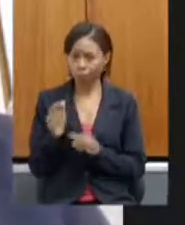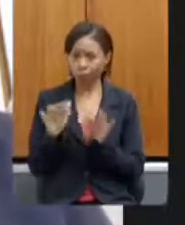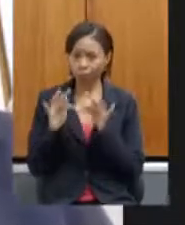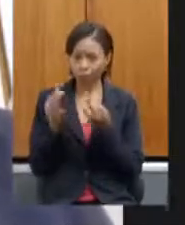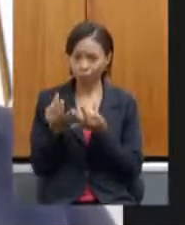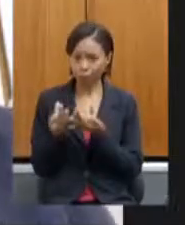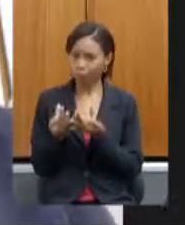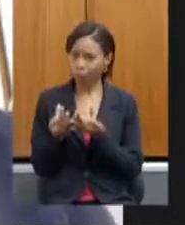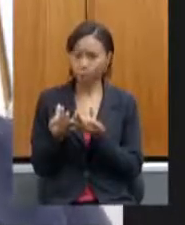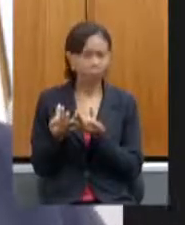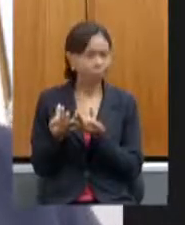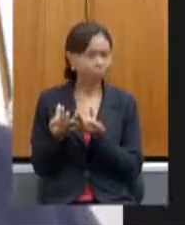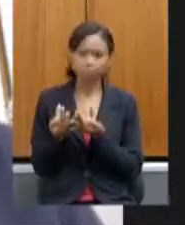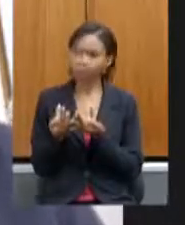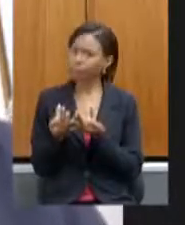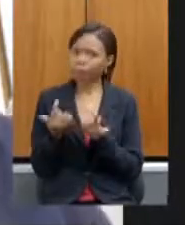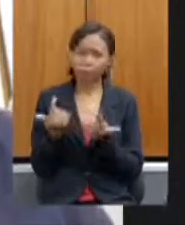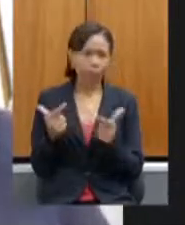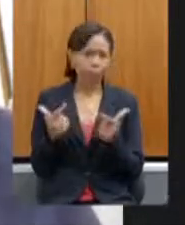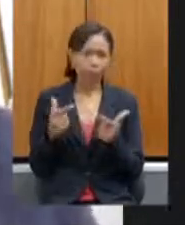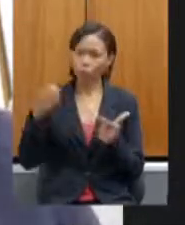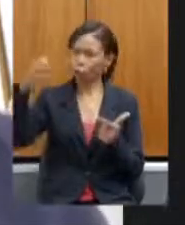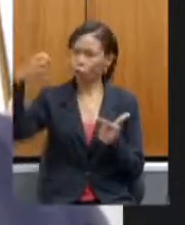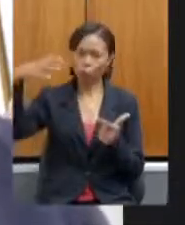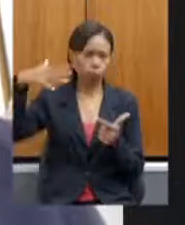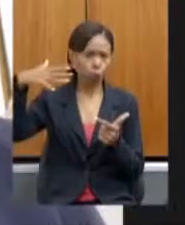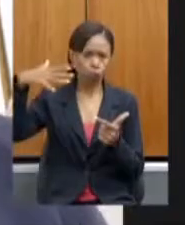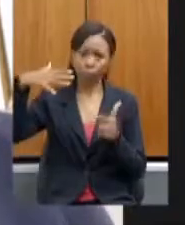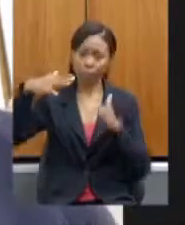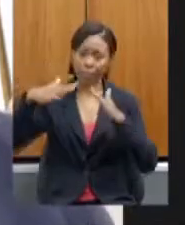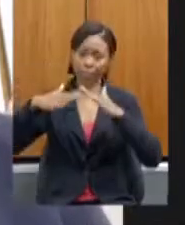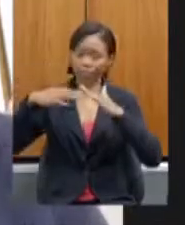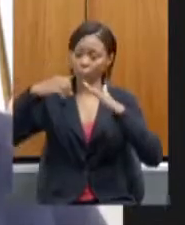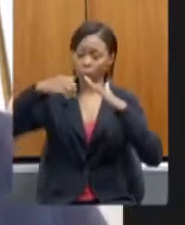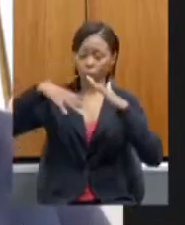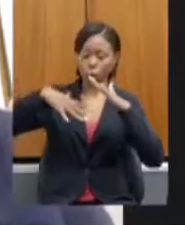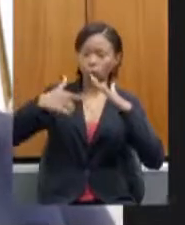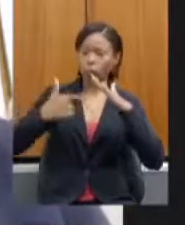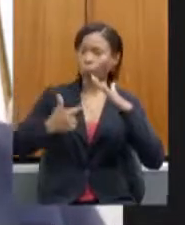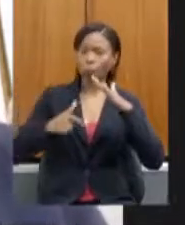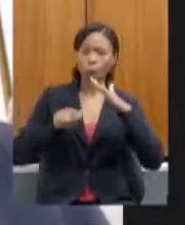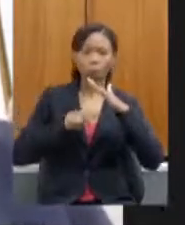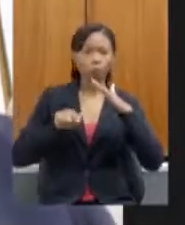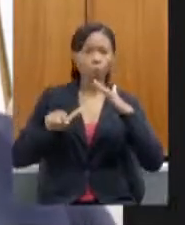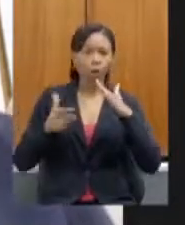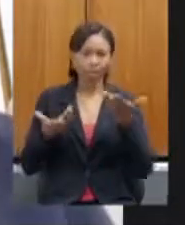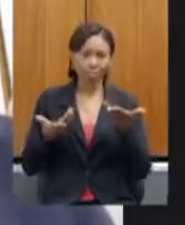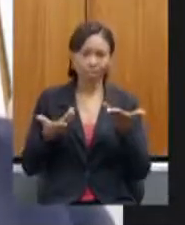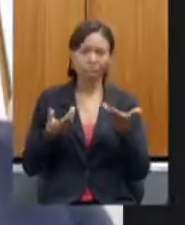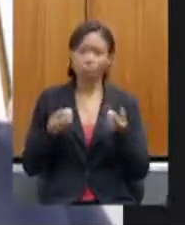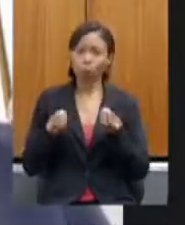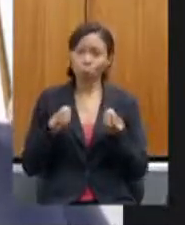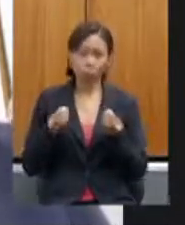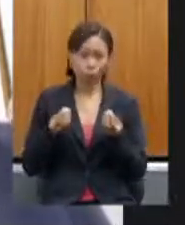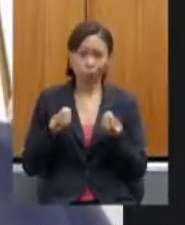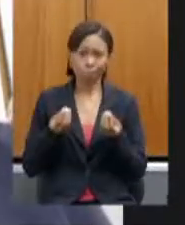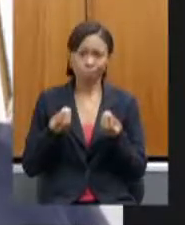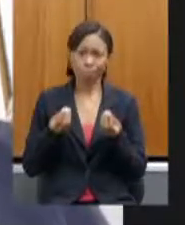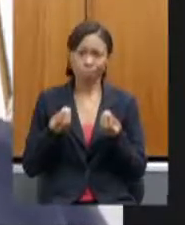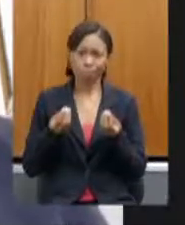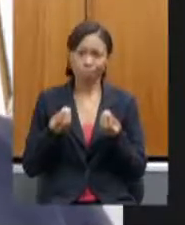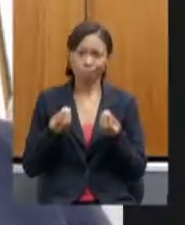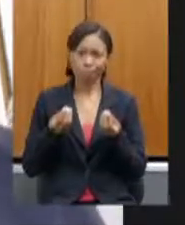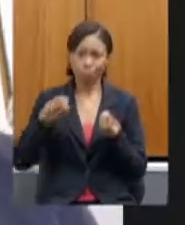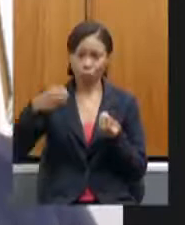estão sem luz elétrica e se não tem luz elétrica dentro de casa para ter uma geladeira também é muito importante para a